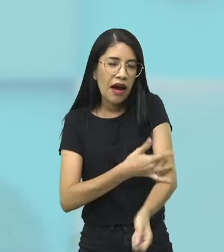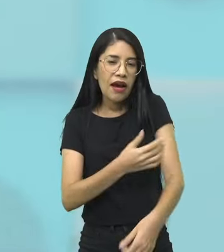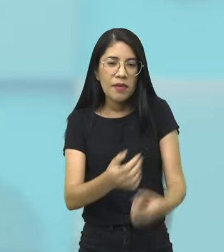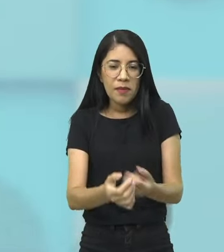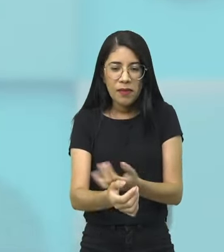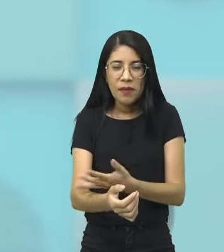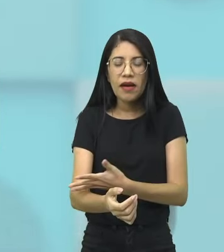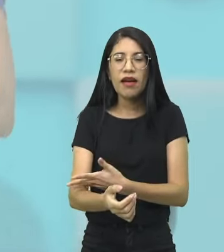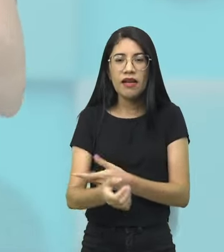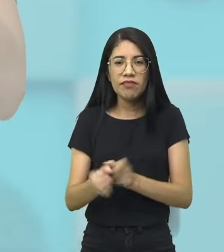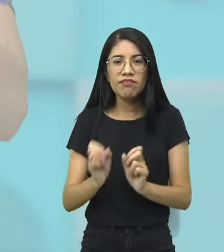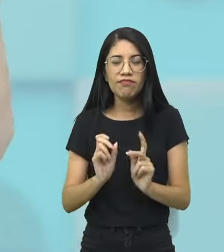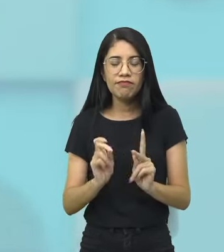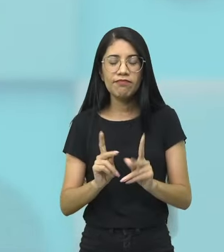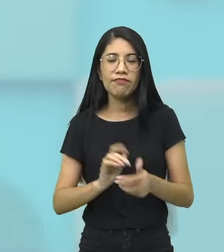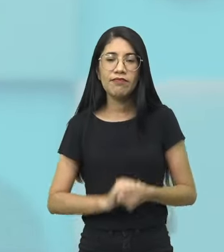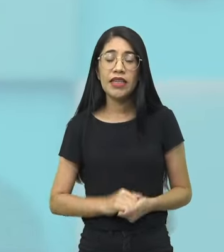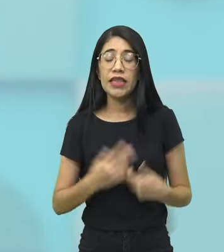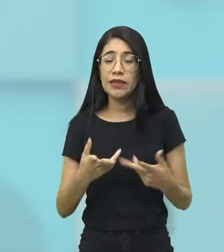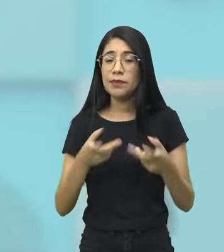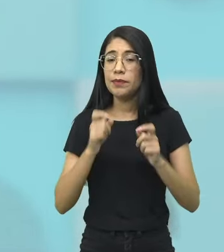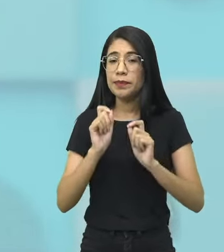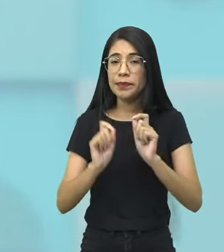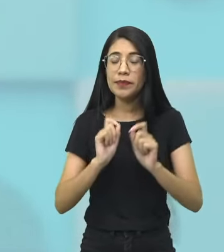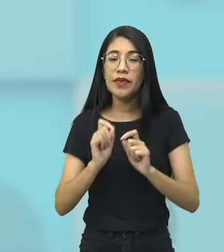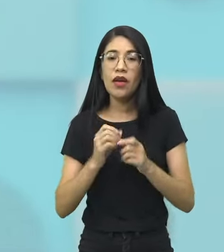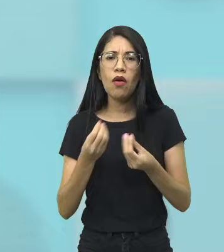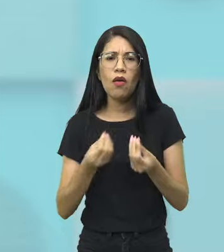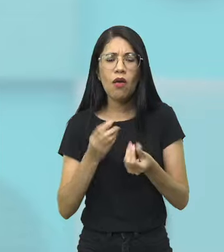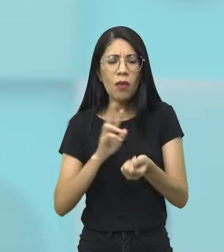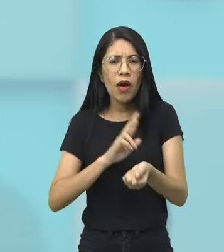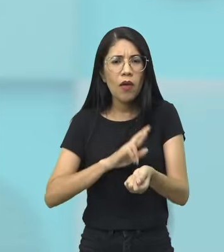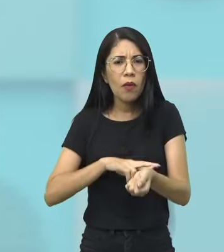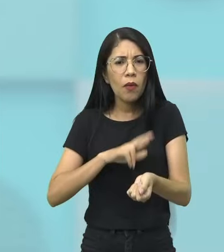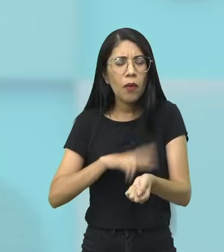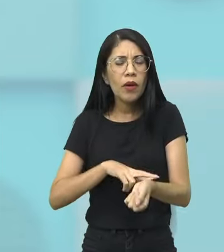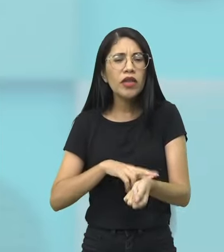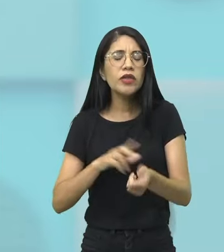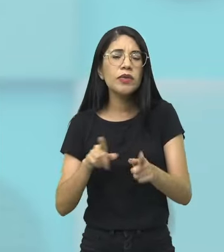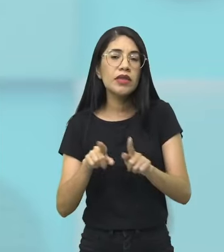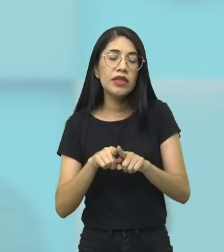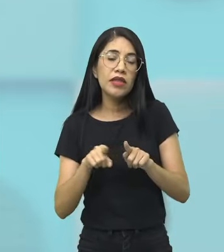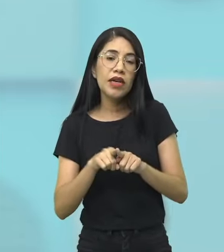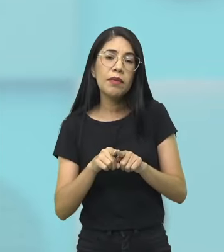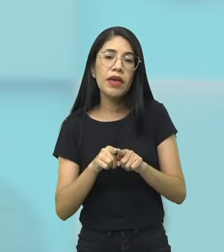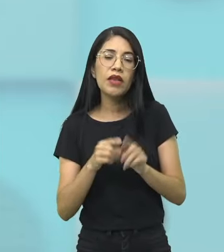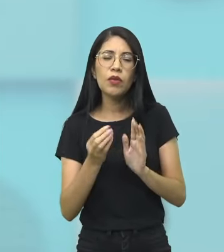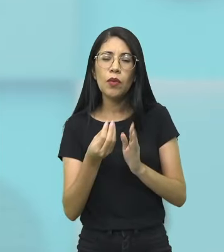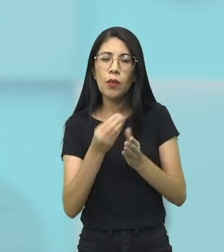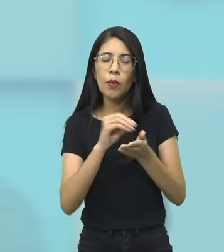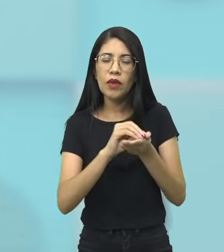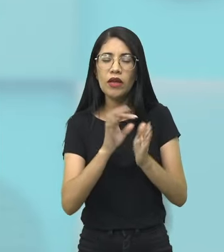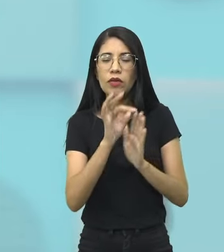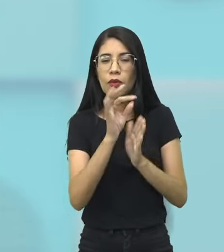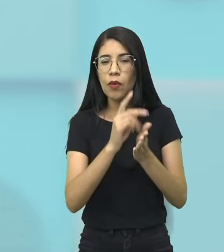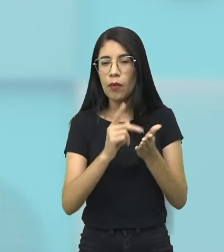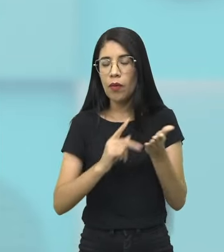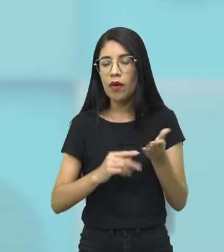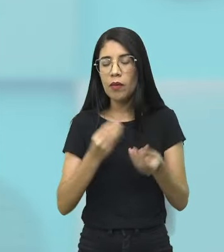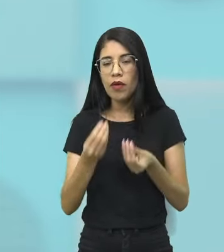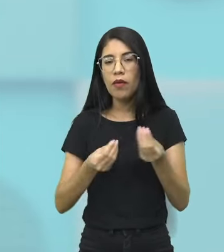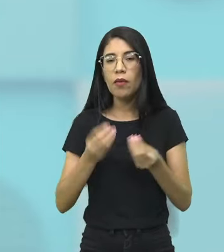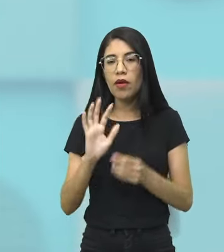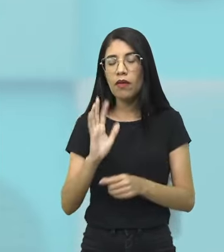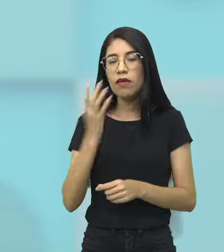arrepiar, né? Então, vocês conseguiram perceber o ritmo, a intencionalidade dentro do nosso poema, né? A